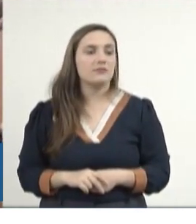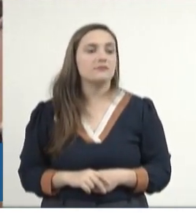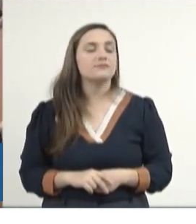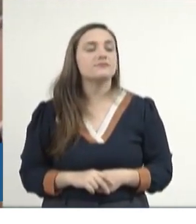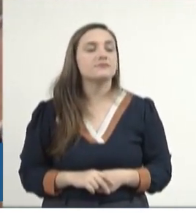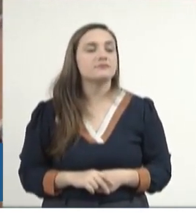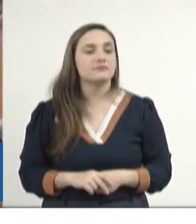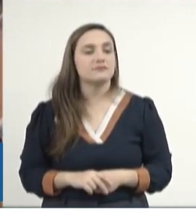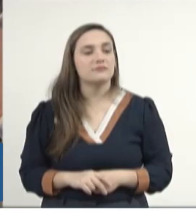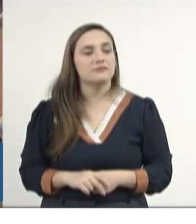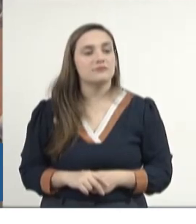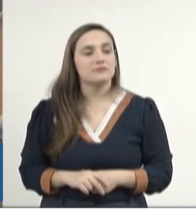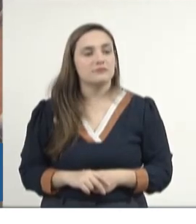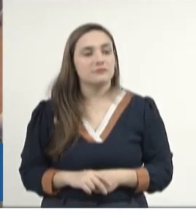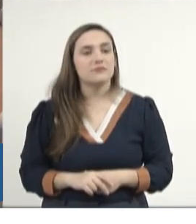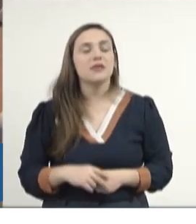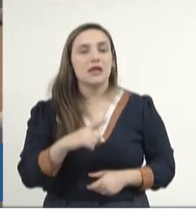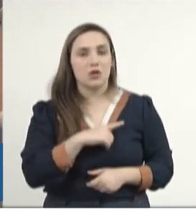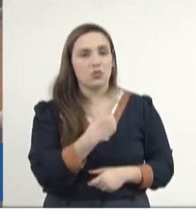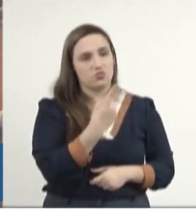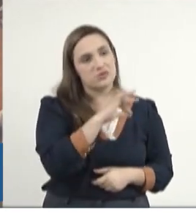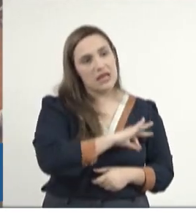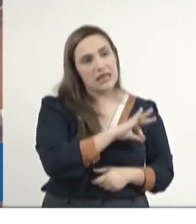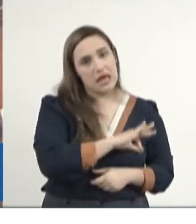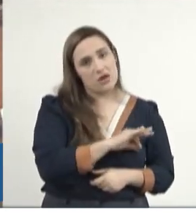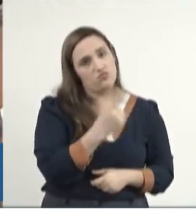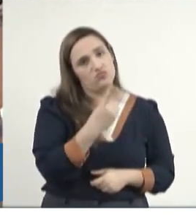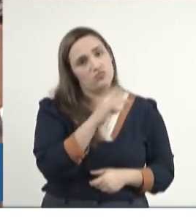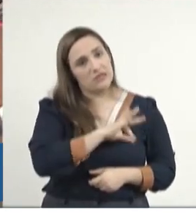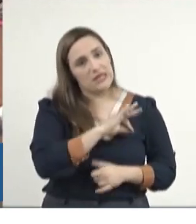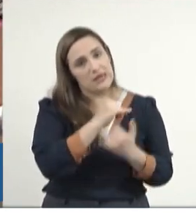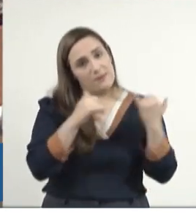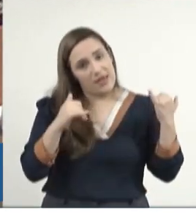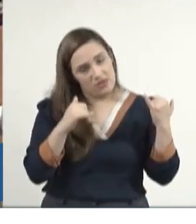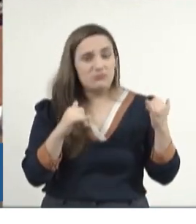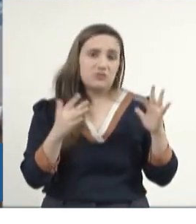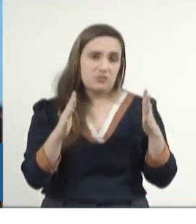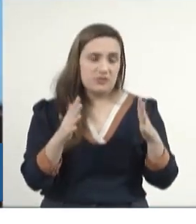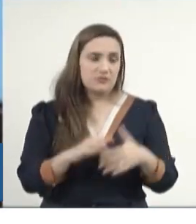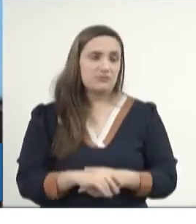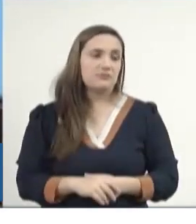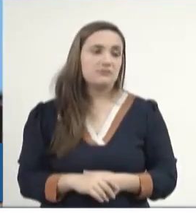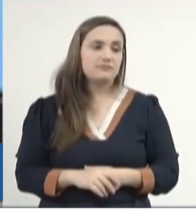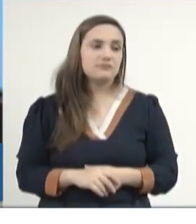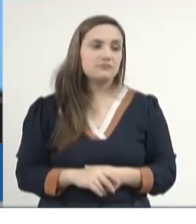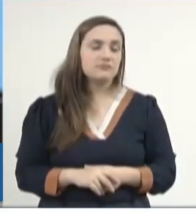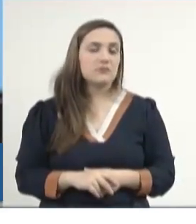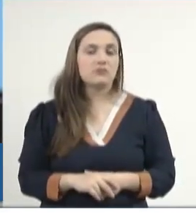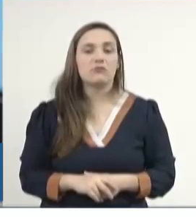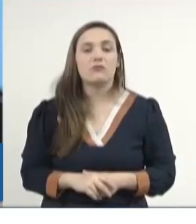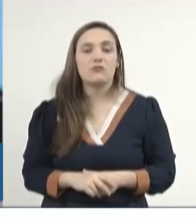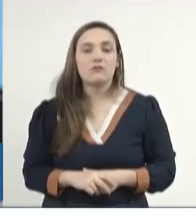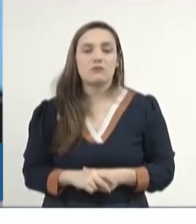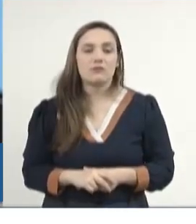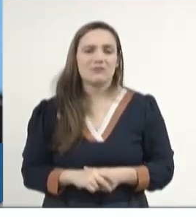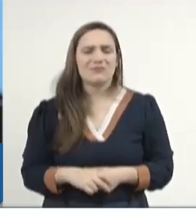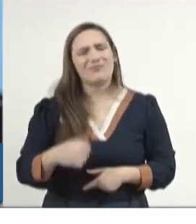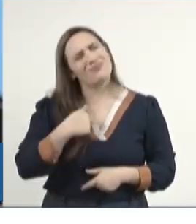de um a um salário e meio, que seria a remuneração para essas pessoas. Eu tenho dúvida